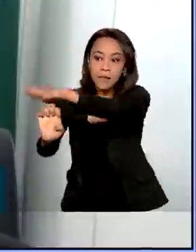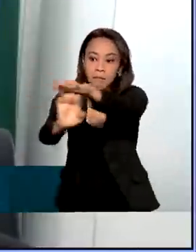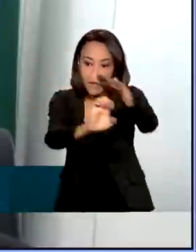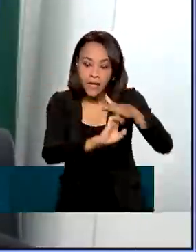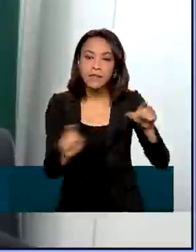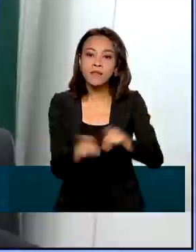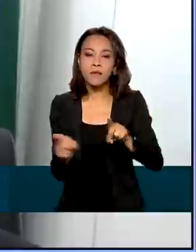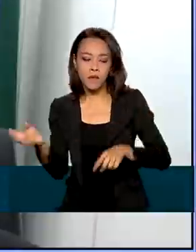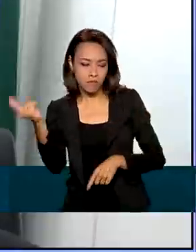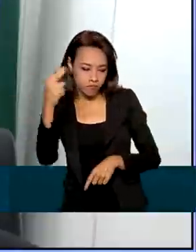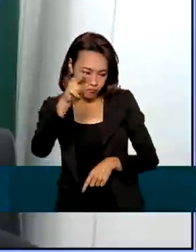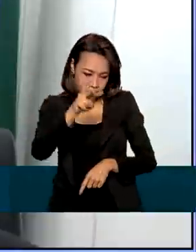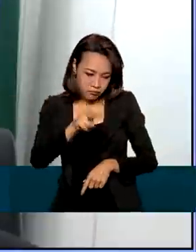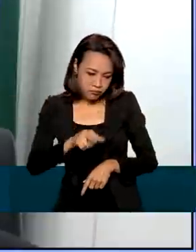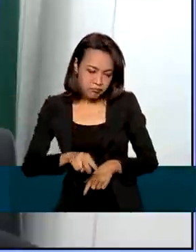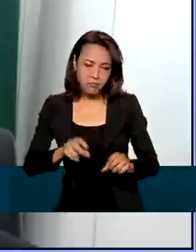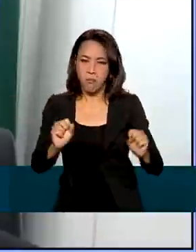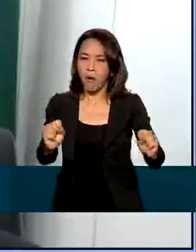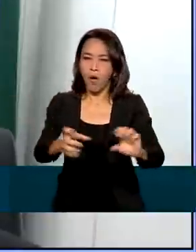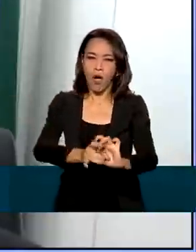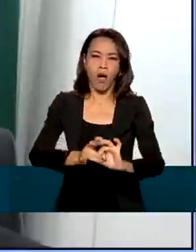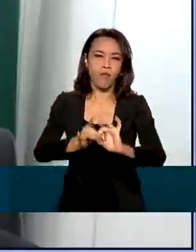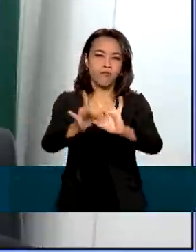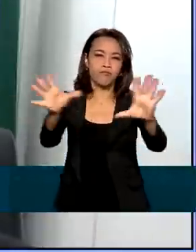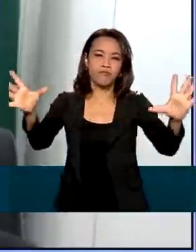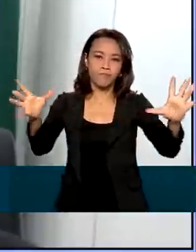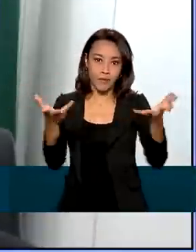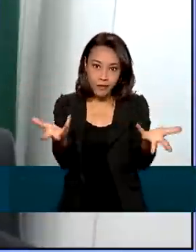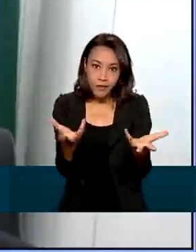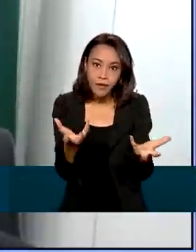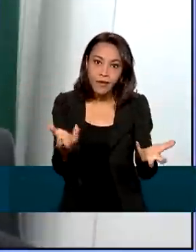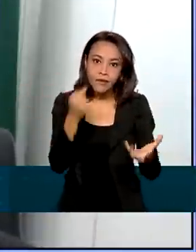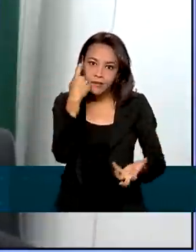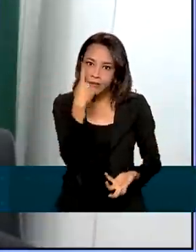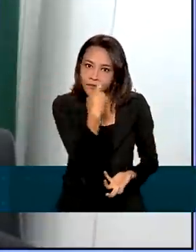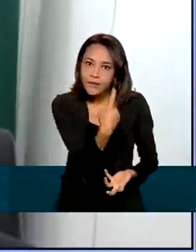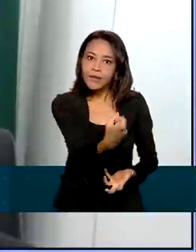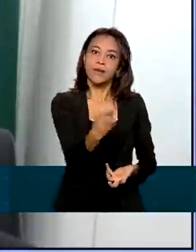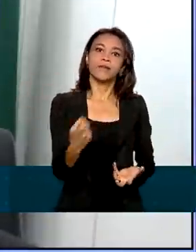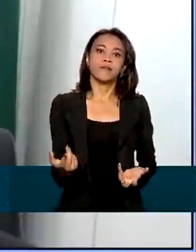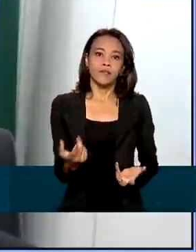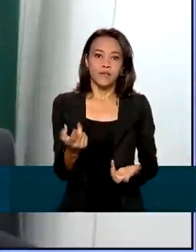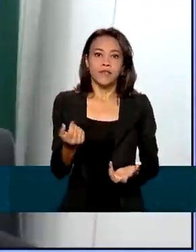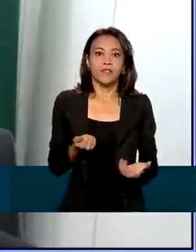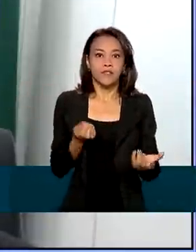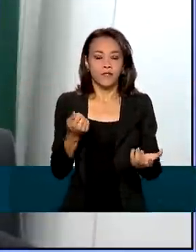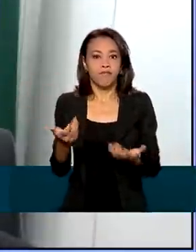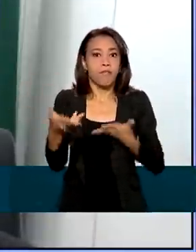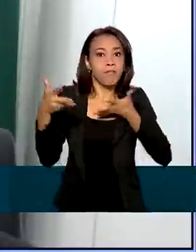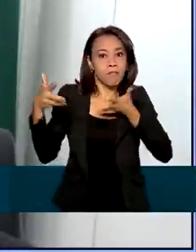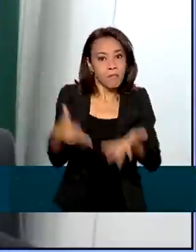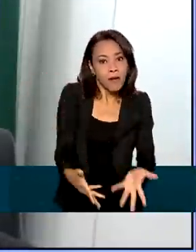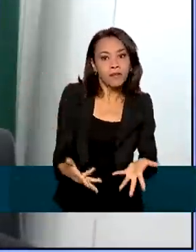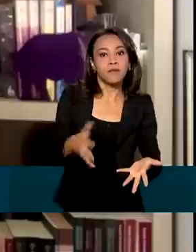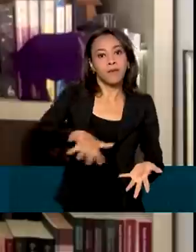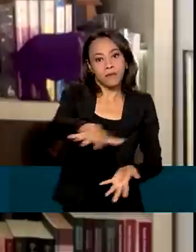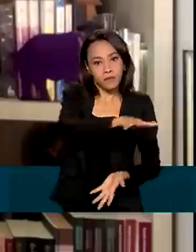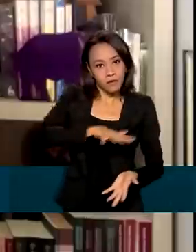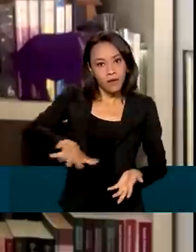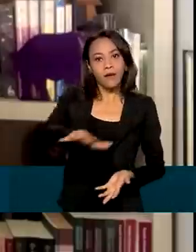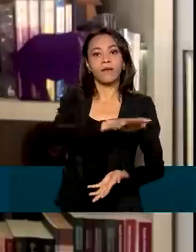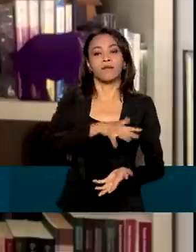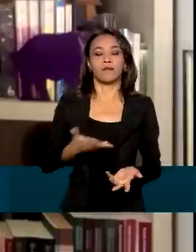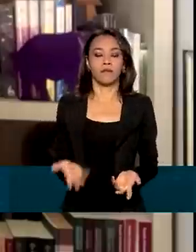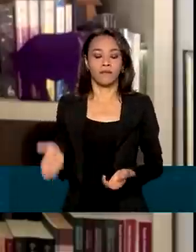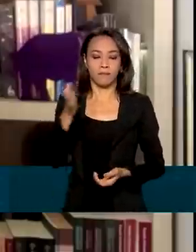daquele que quer transacionar com o poder público dentro da sua área de atuação. O